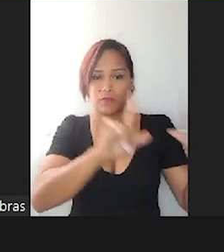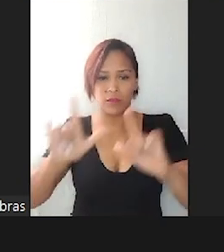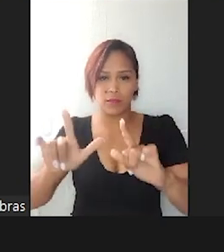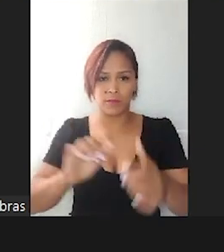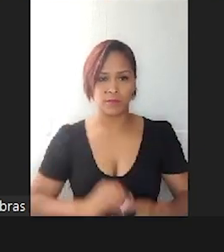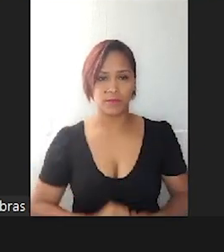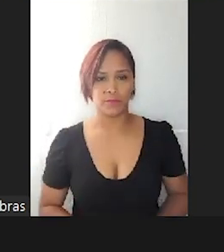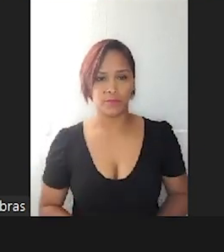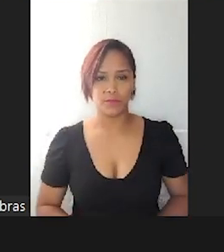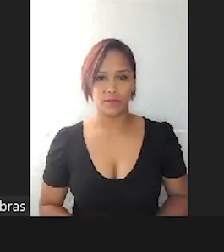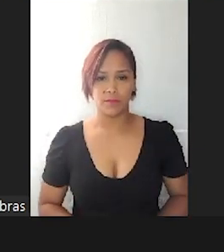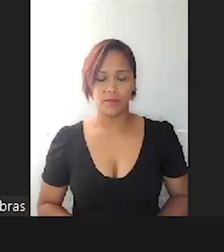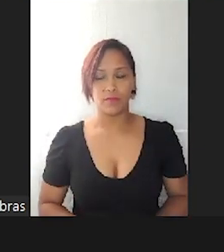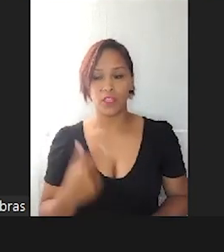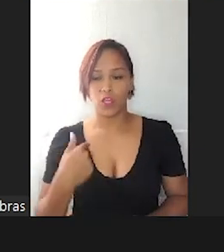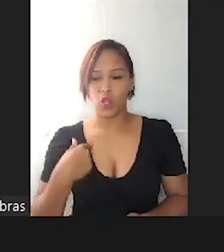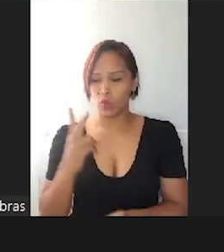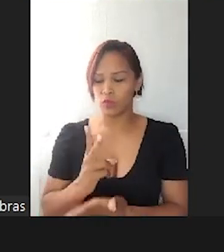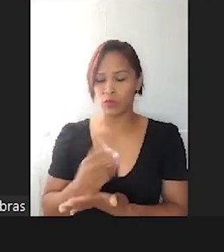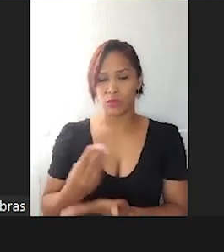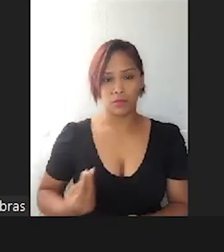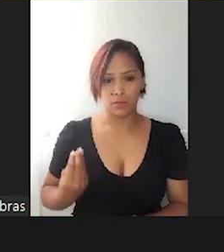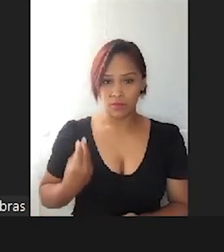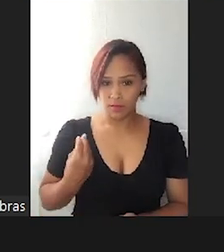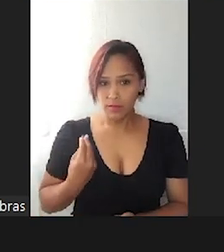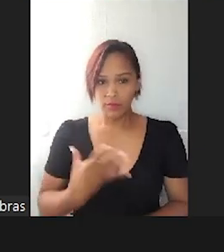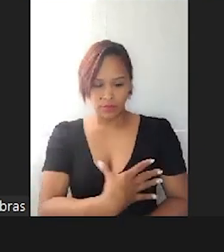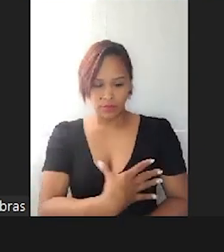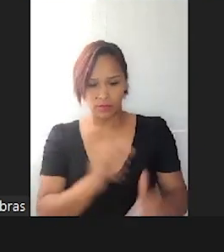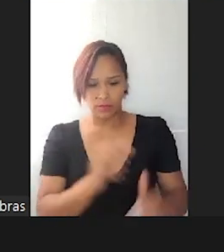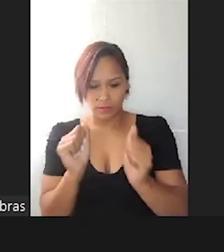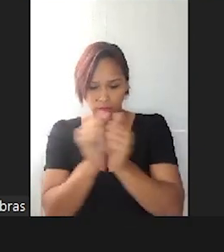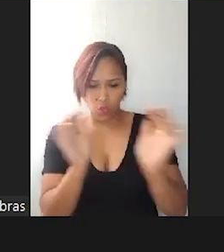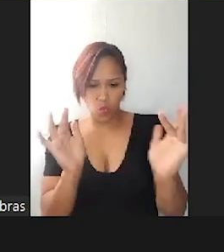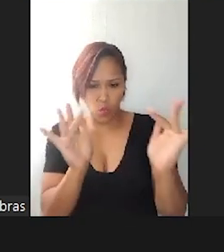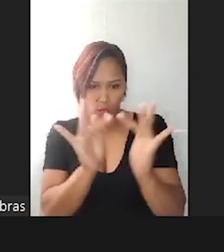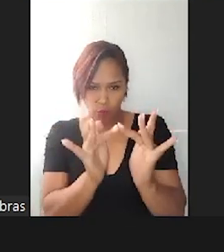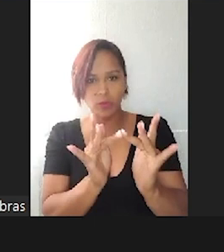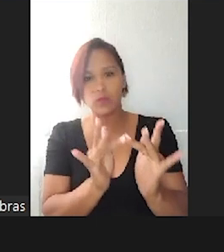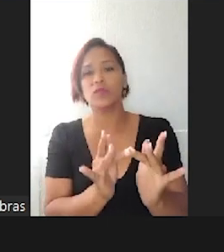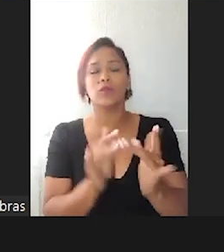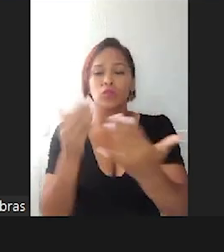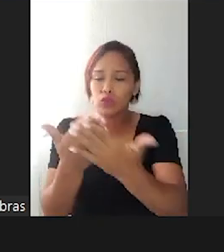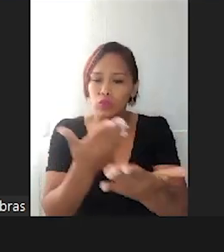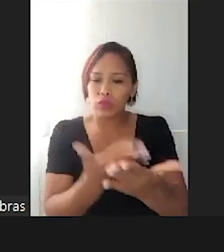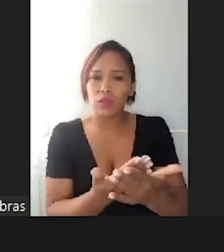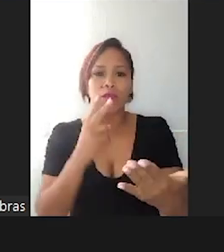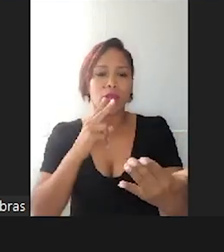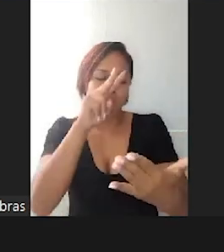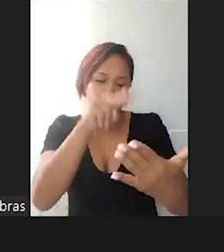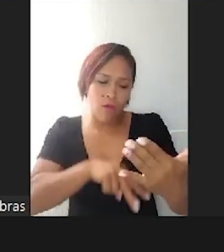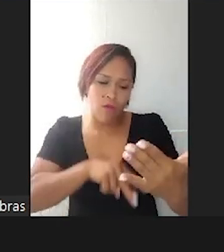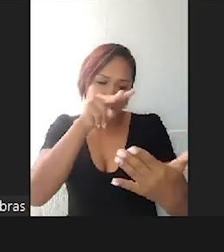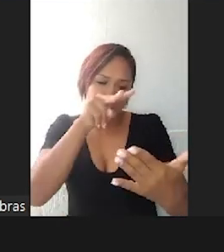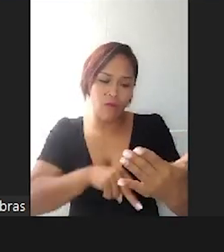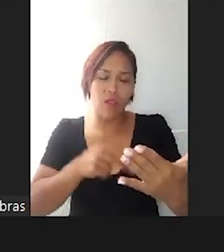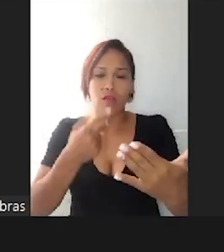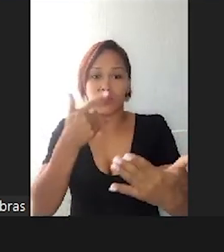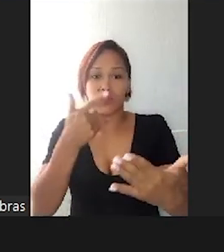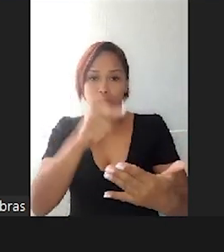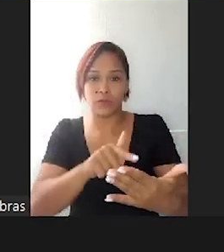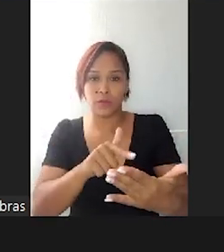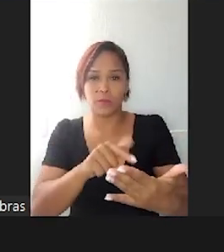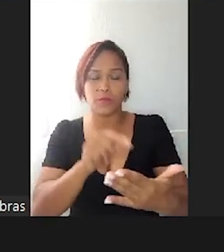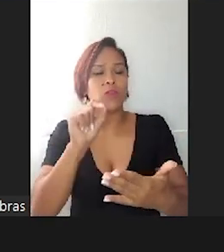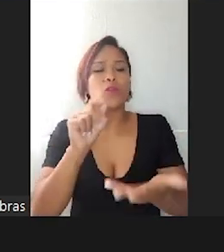Eu estou ali presente na vida do meu filho. Estou lá estudando. Então, vou ler aqui o slide, né? O que é a realidade.